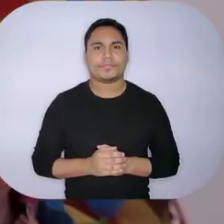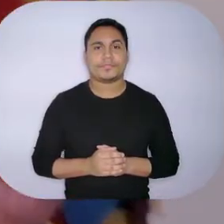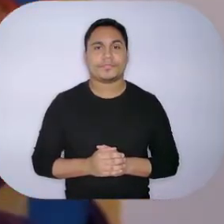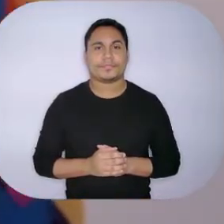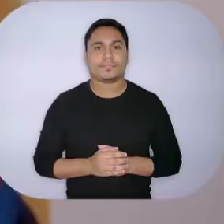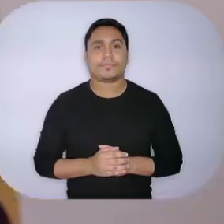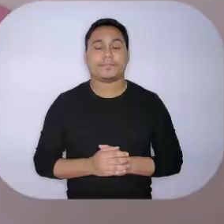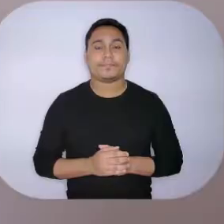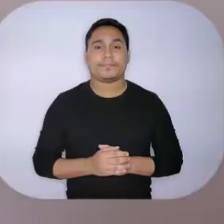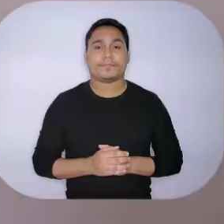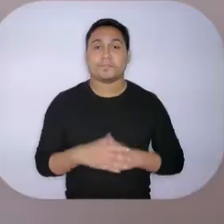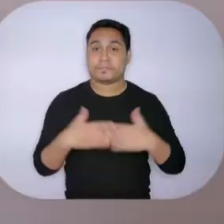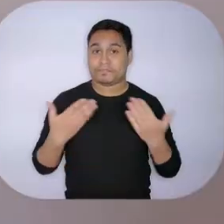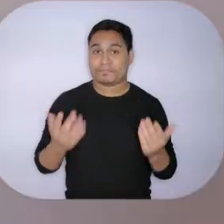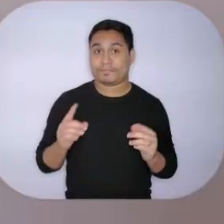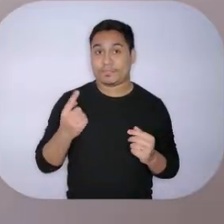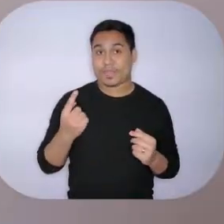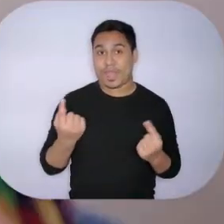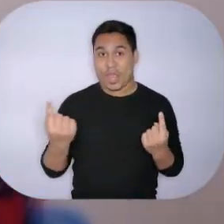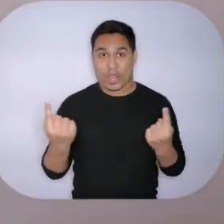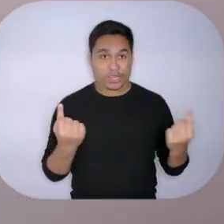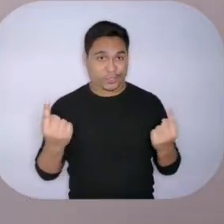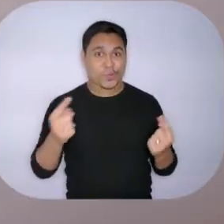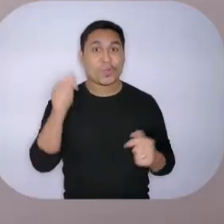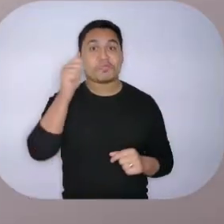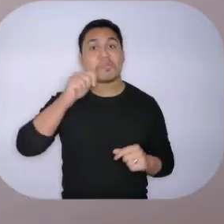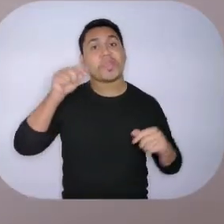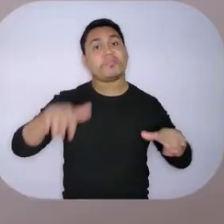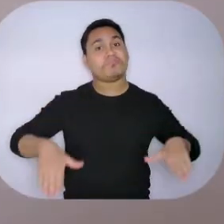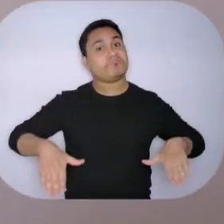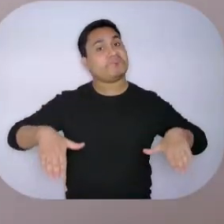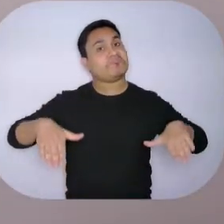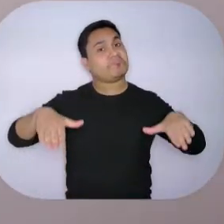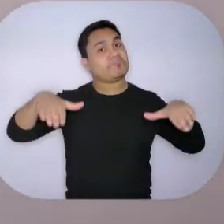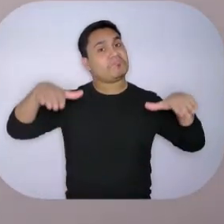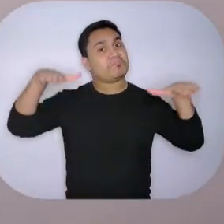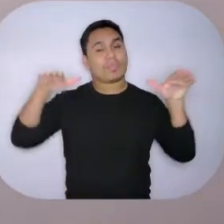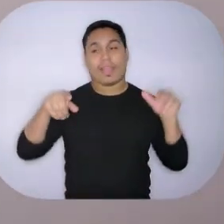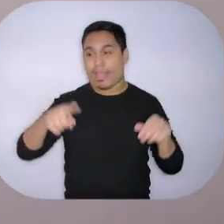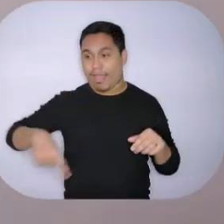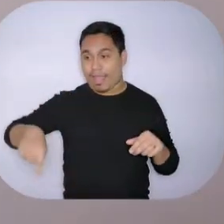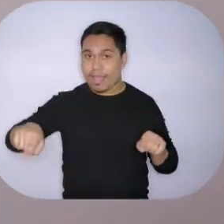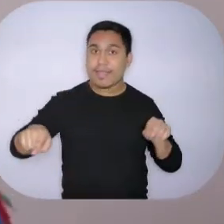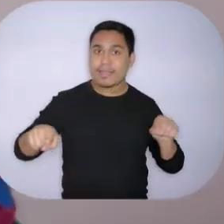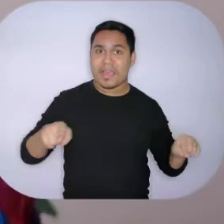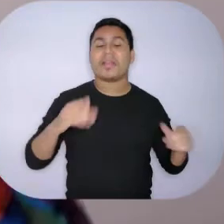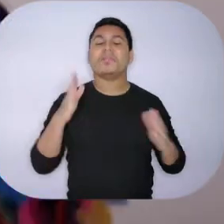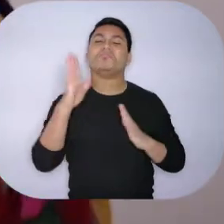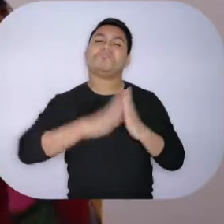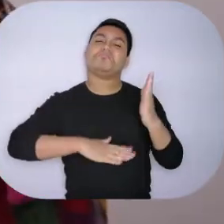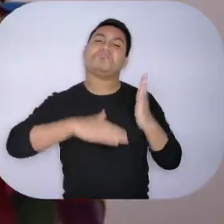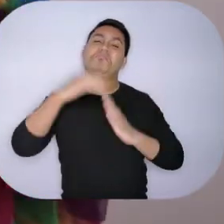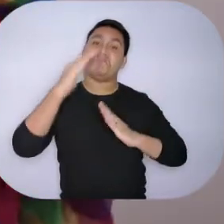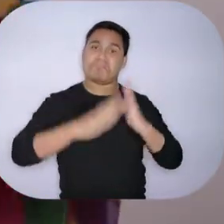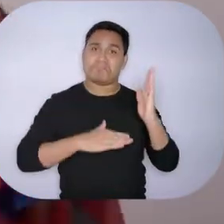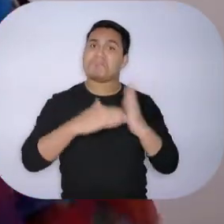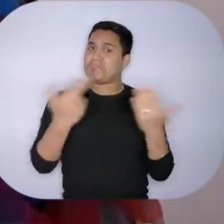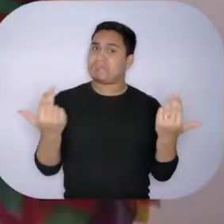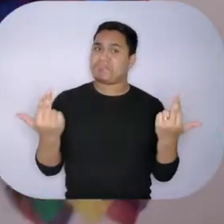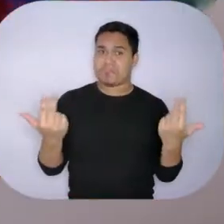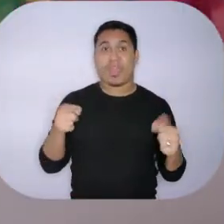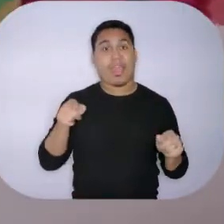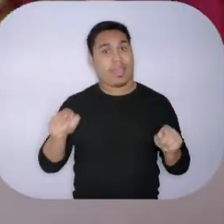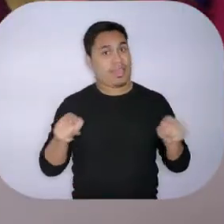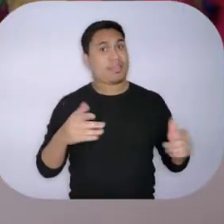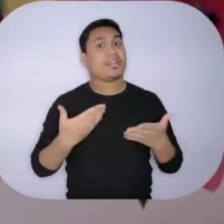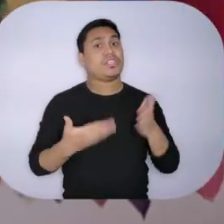Enquanto isso, as duas meninas cresciam e começavam a pintar. Então, decidiram que iam estudar fora.